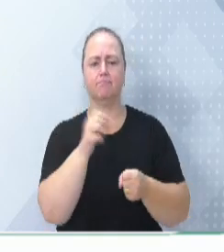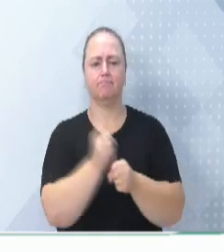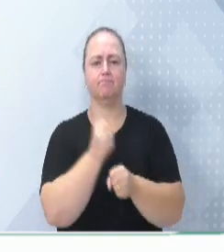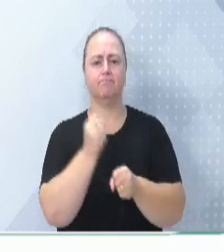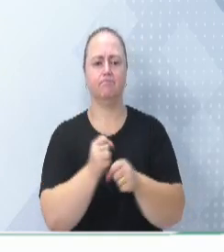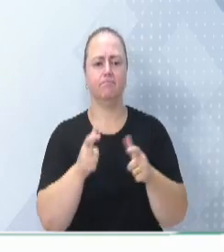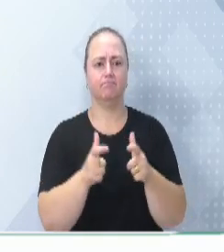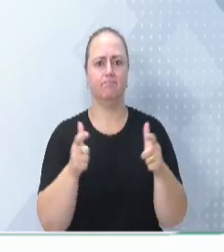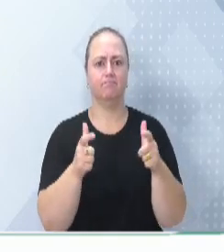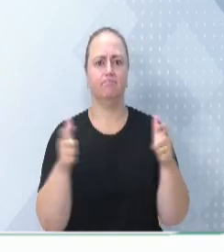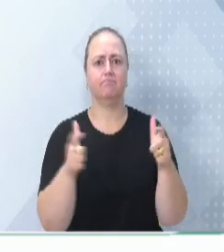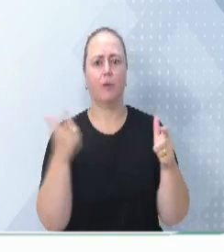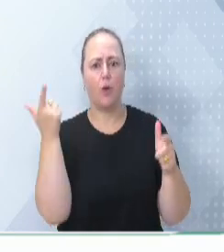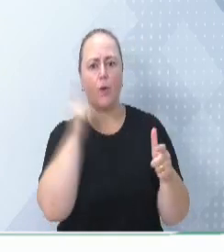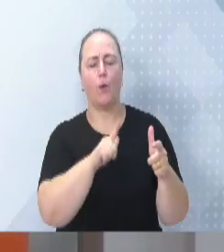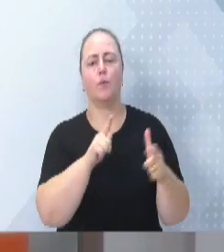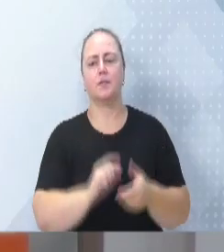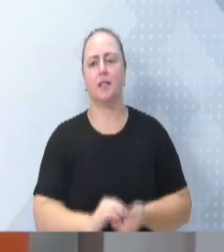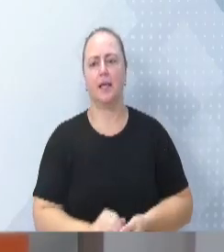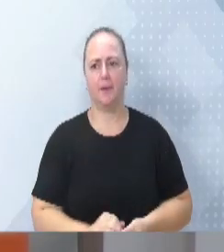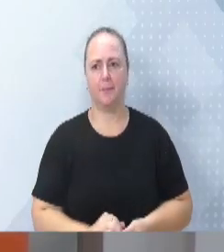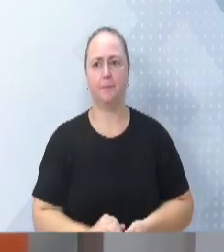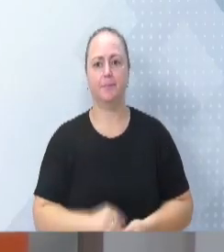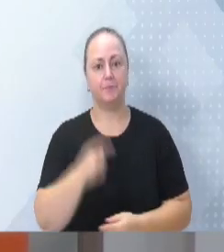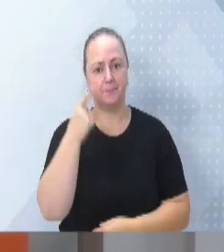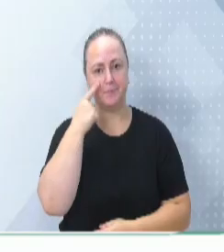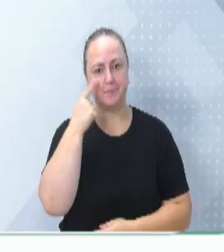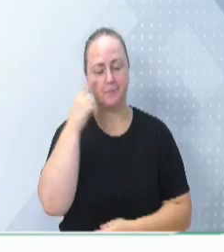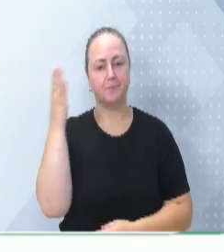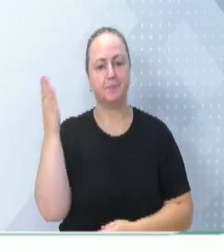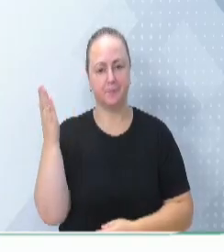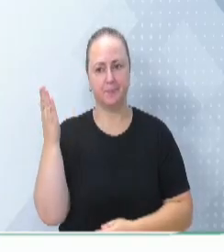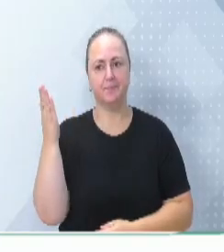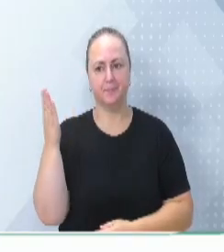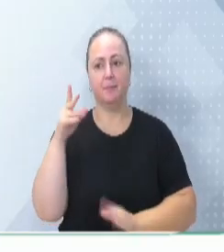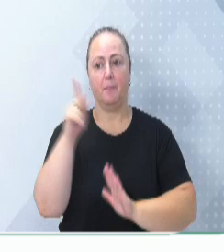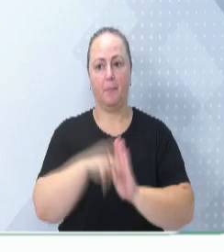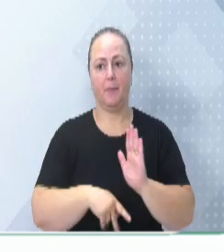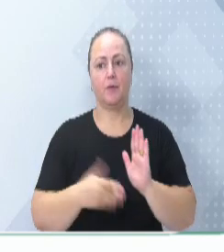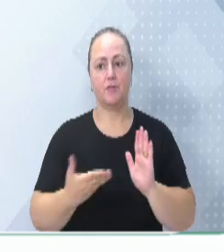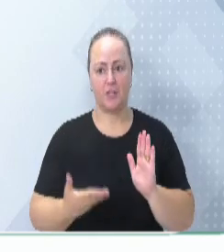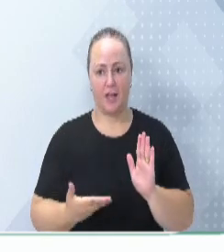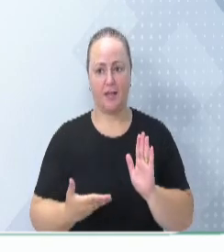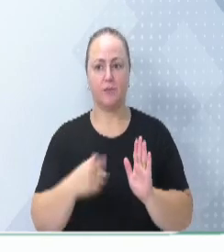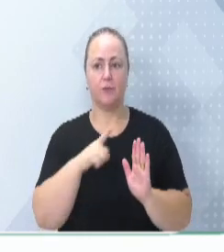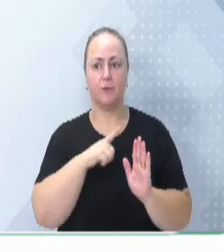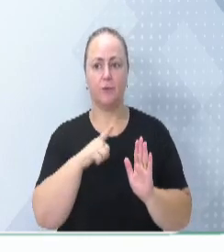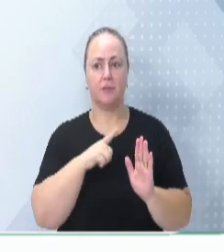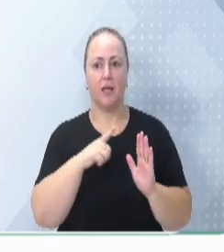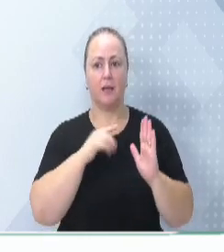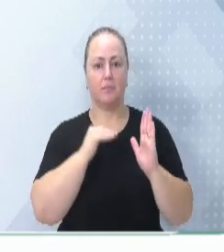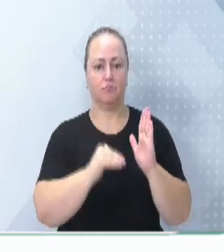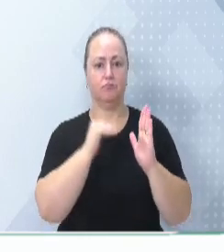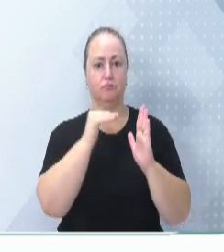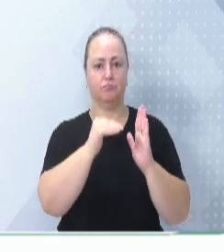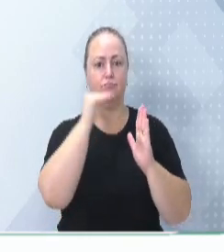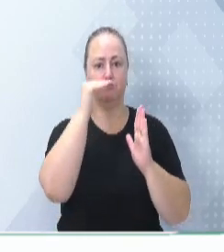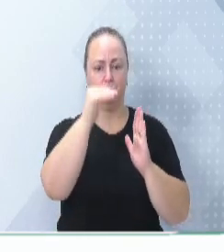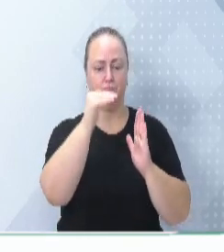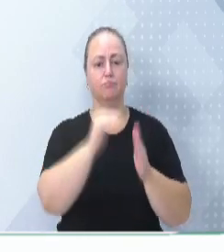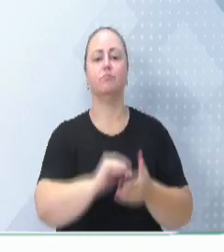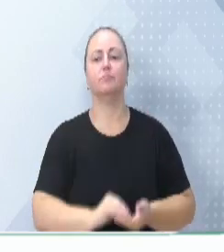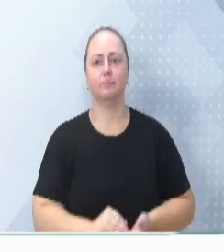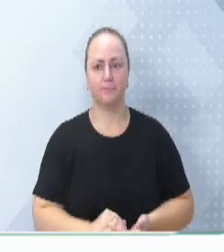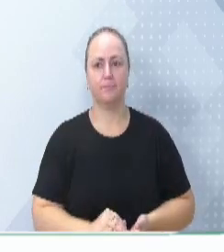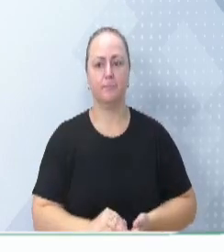certeza que vamos conseguir. Nós temos ali o projeto, como vocês podem observar, de três pavimentos, que, inclusive, com as